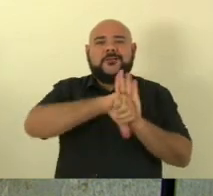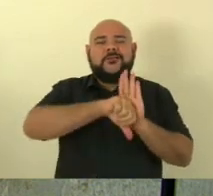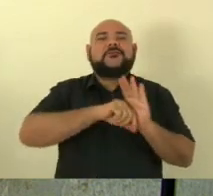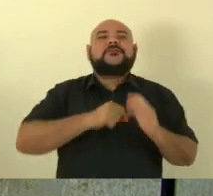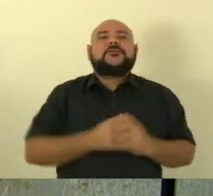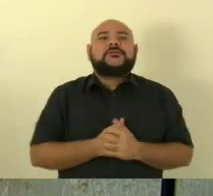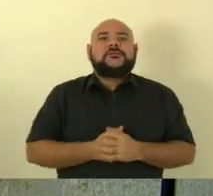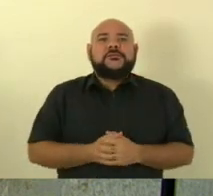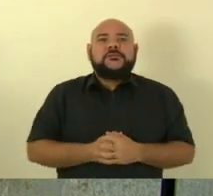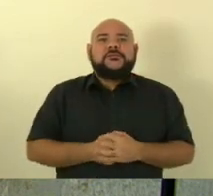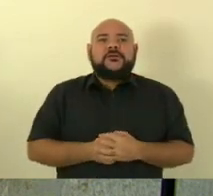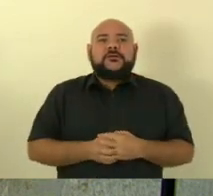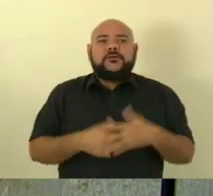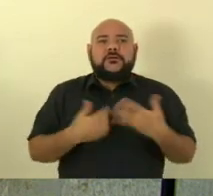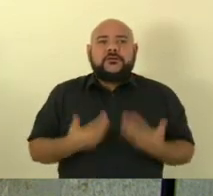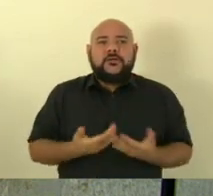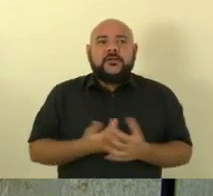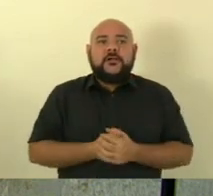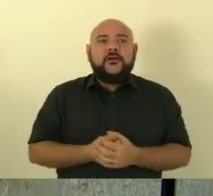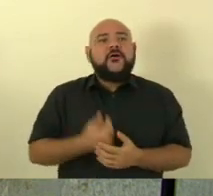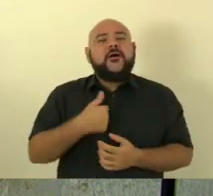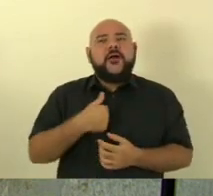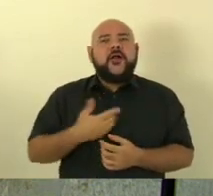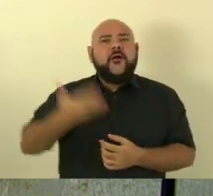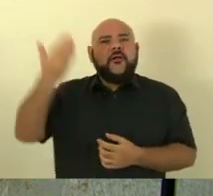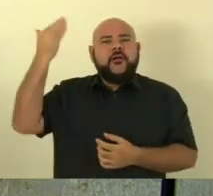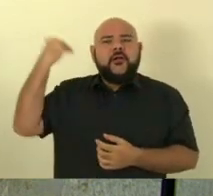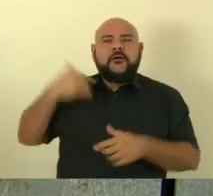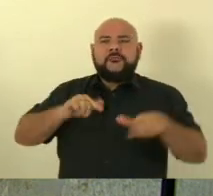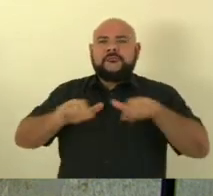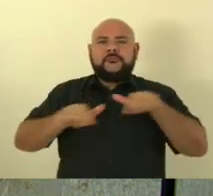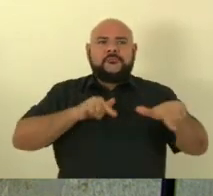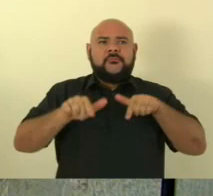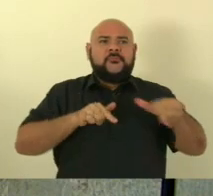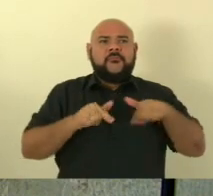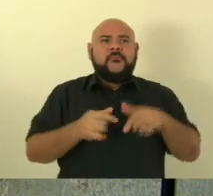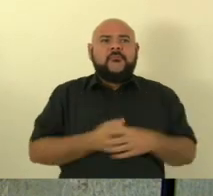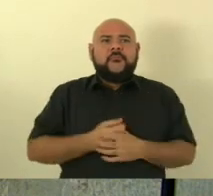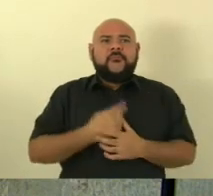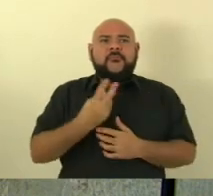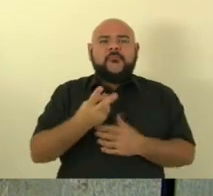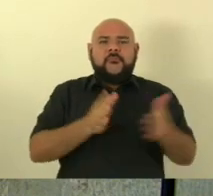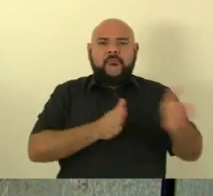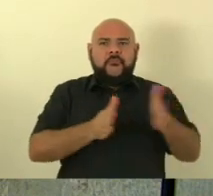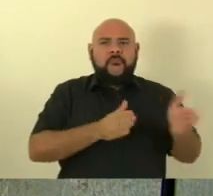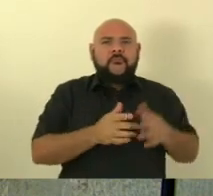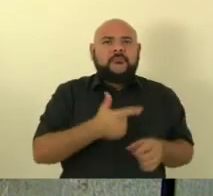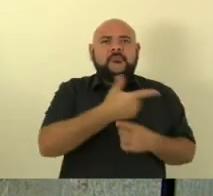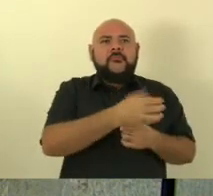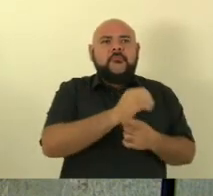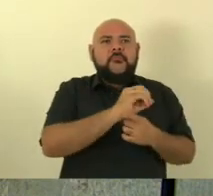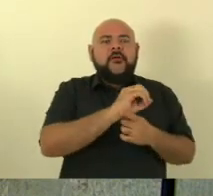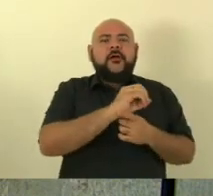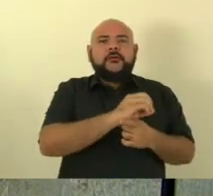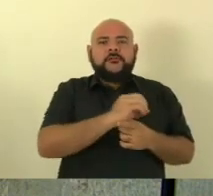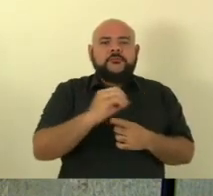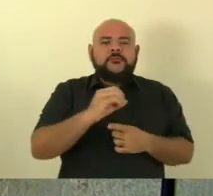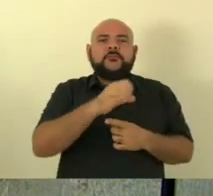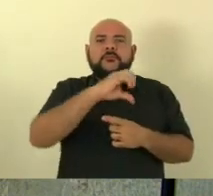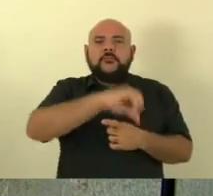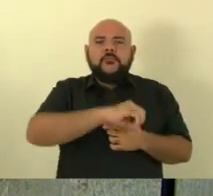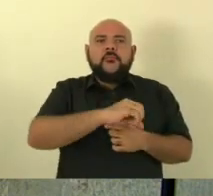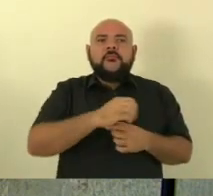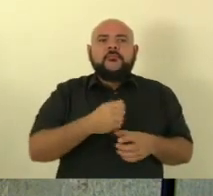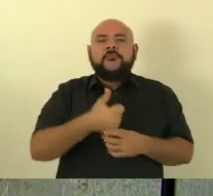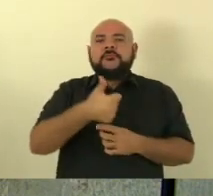tive oportunidade de trabalhar durante dois períodos 2009 2010 2015 a